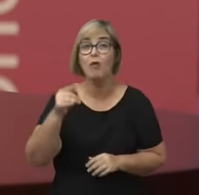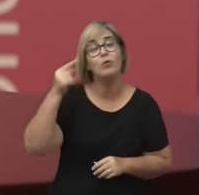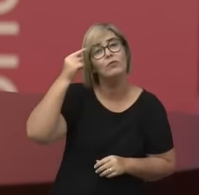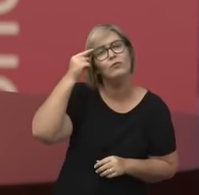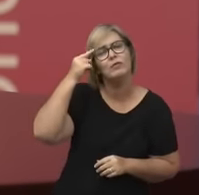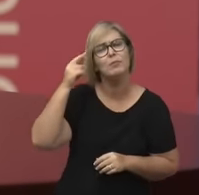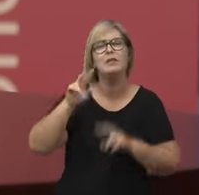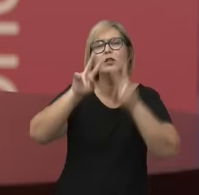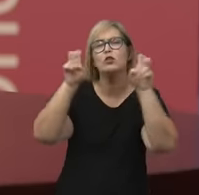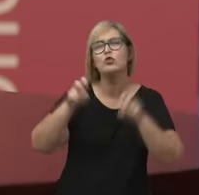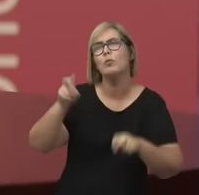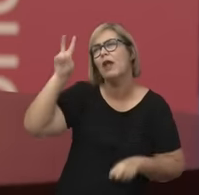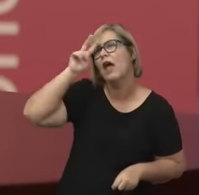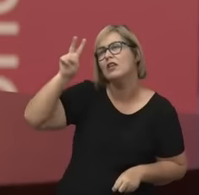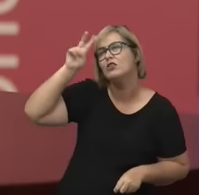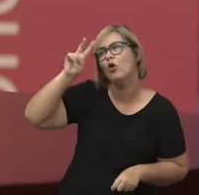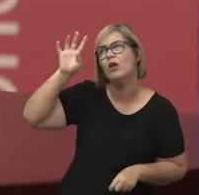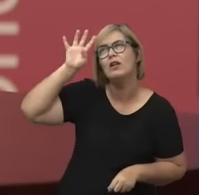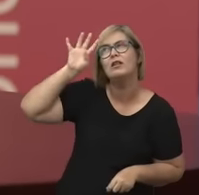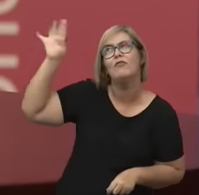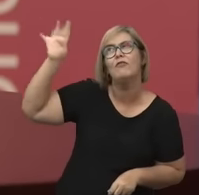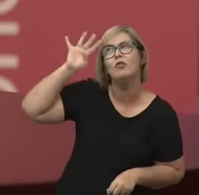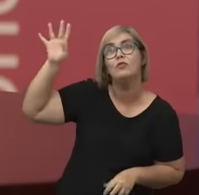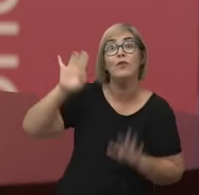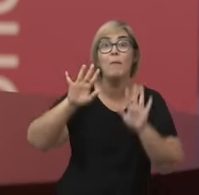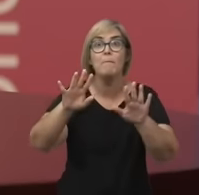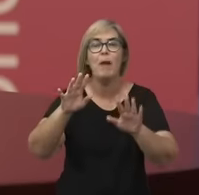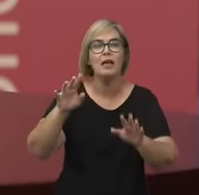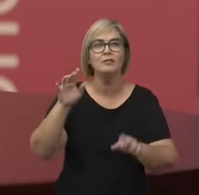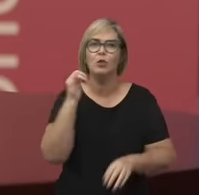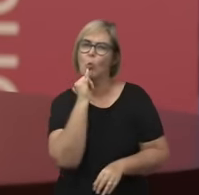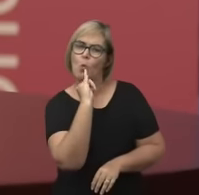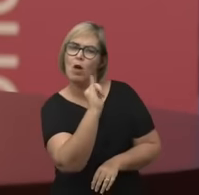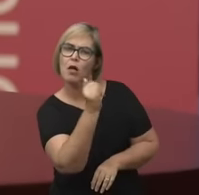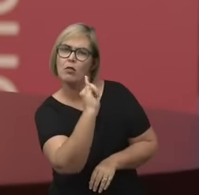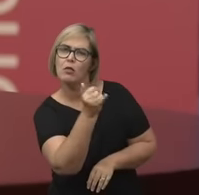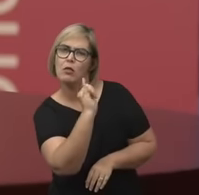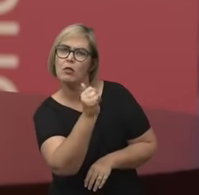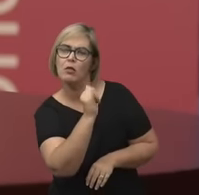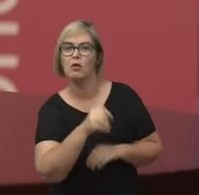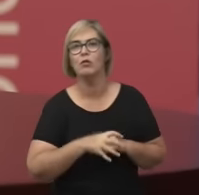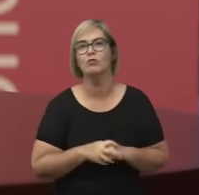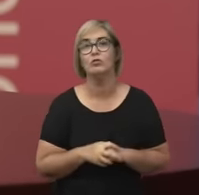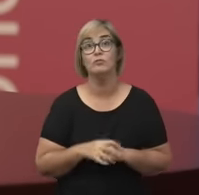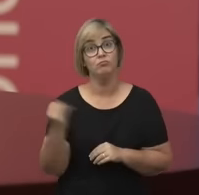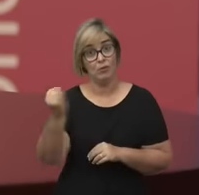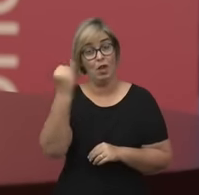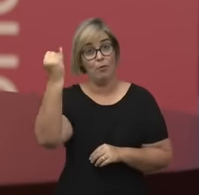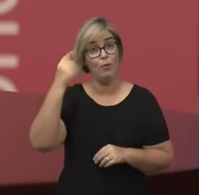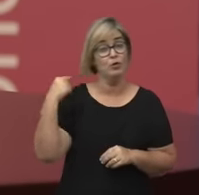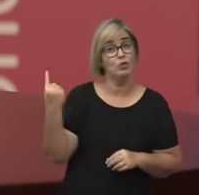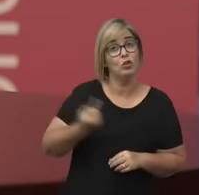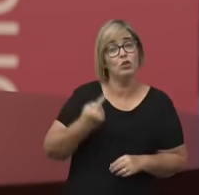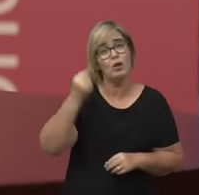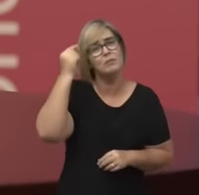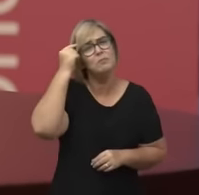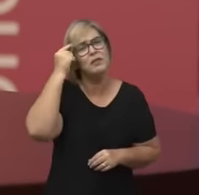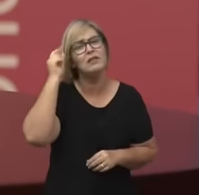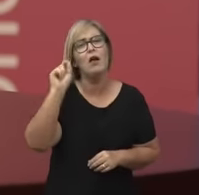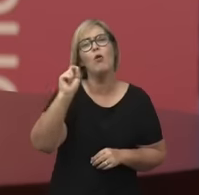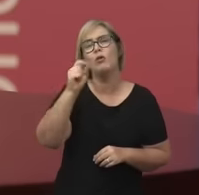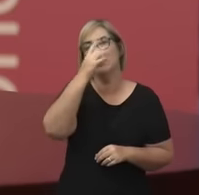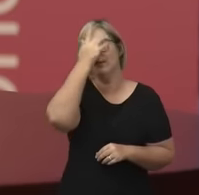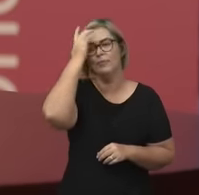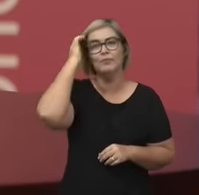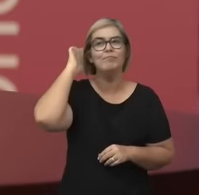como uma narrativa, é importante a gente pensar que ela é, esse